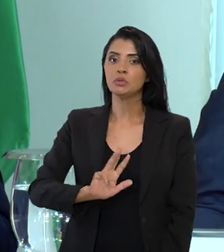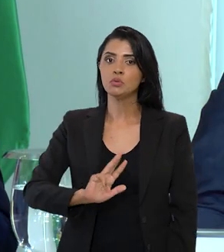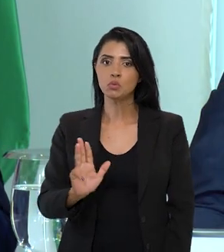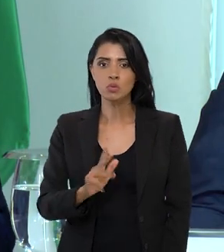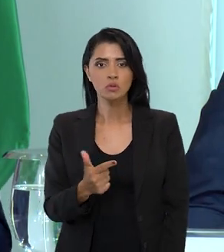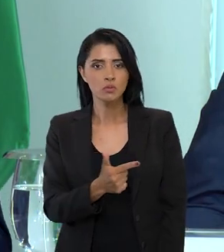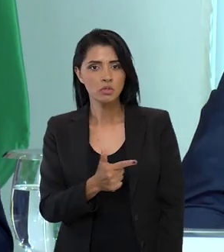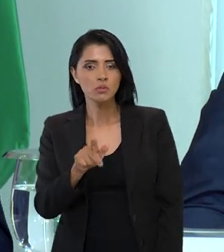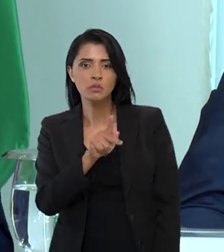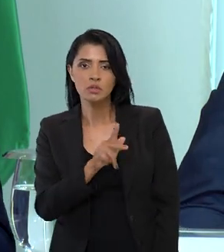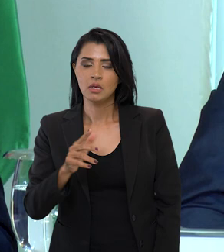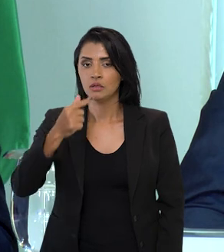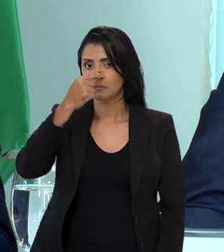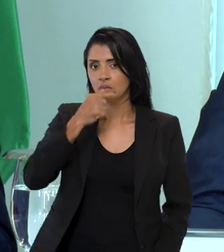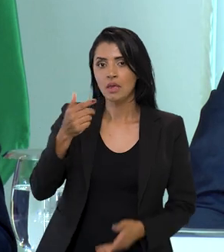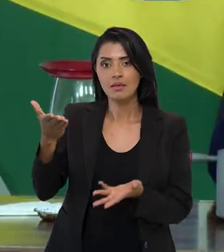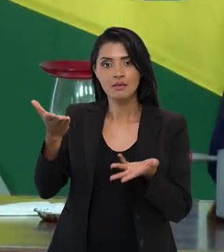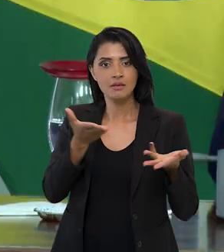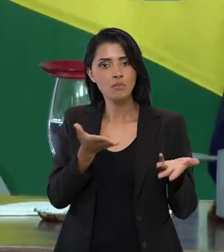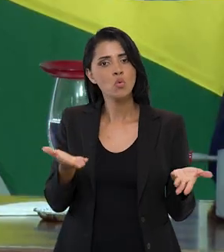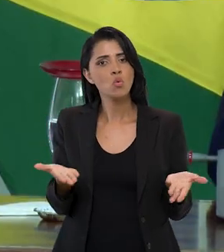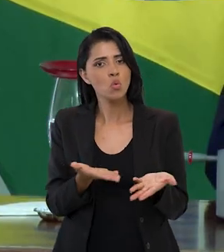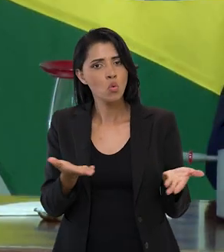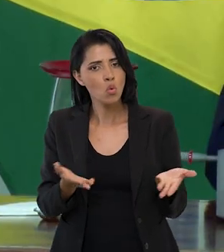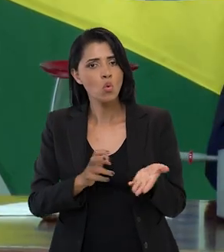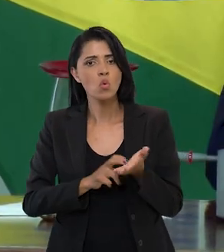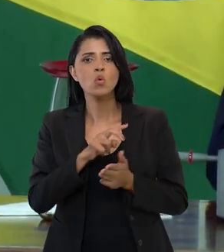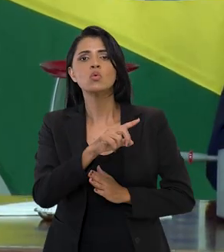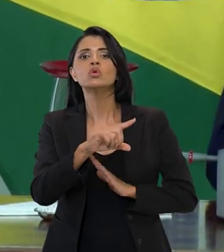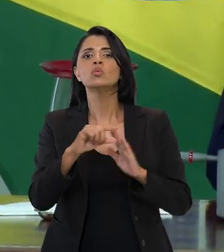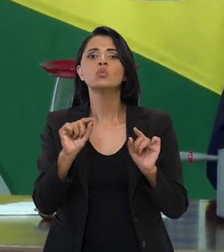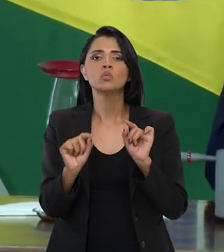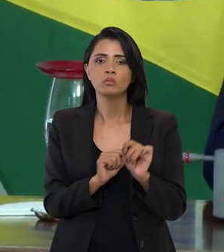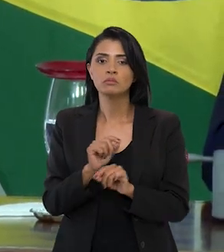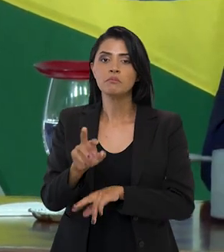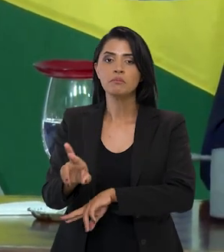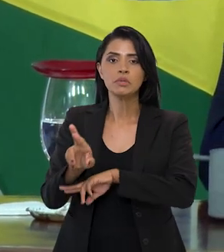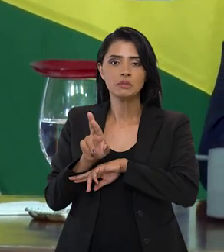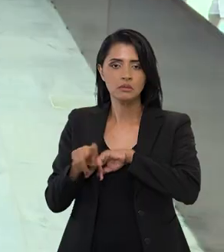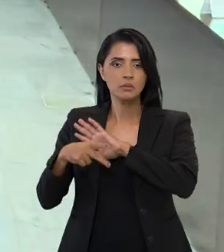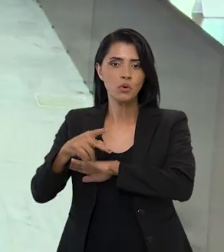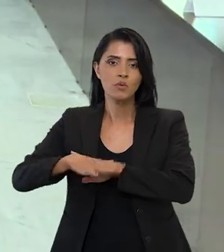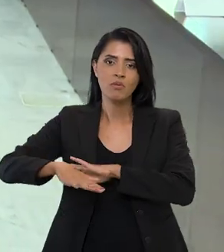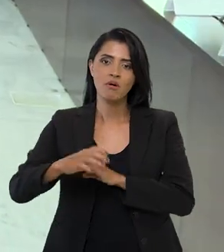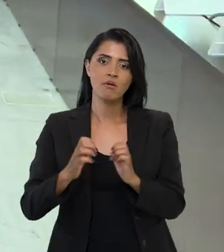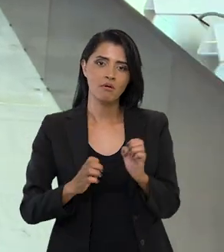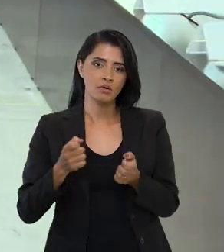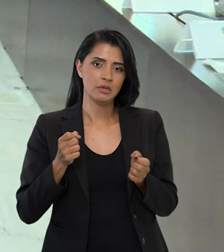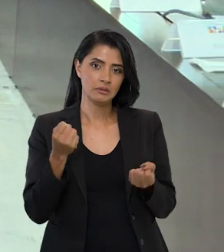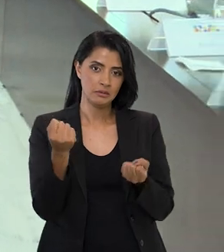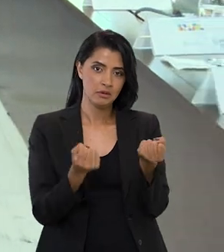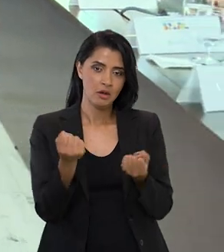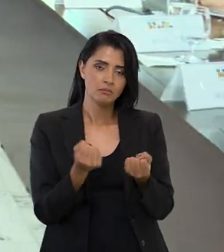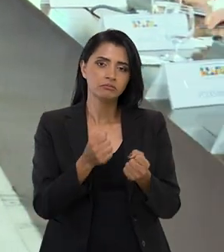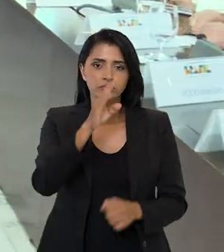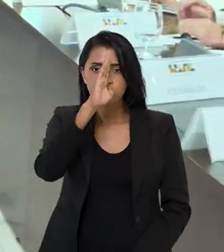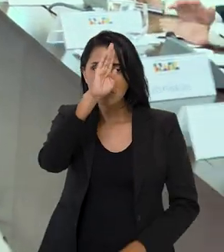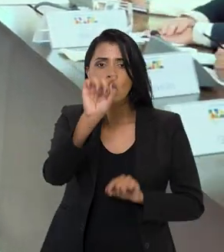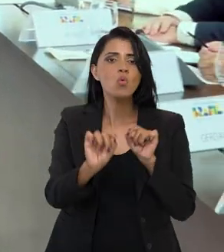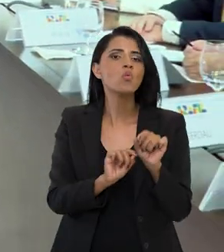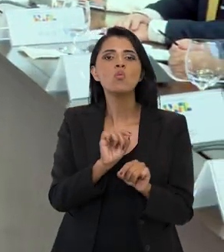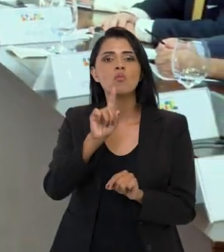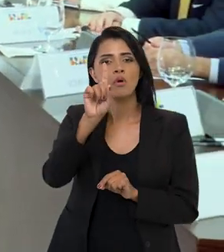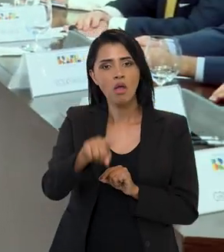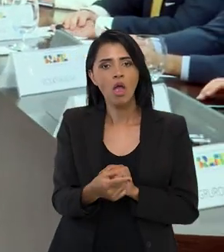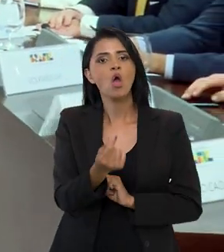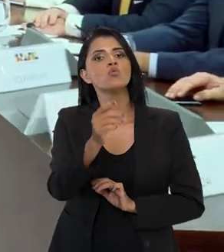O presidente Lula e o vice-presidente Geraldo Alckmin receberam essa manhã no Palácio do Planalto representantes do setor automotivo.